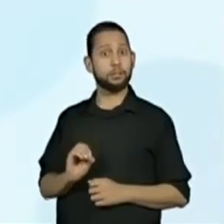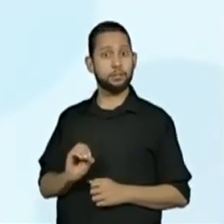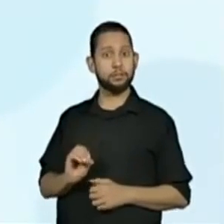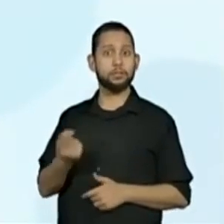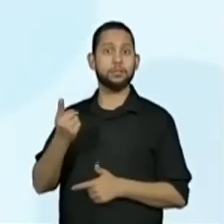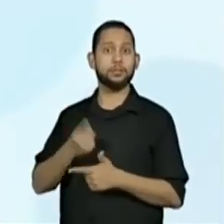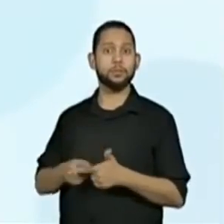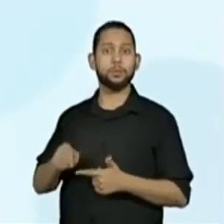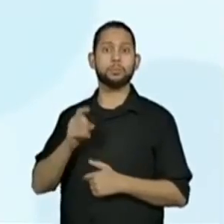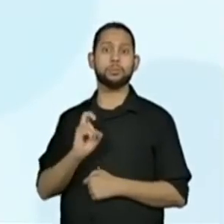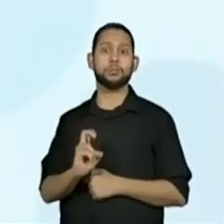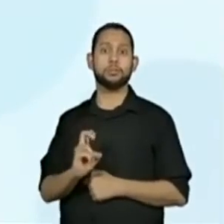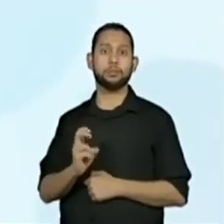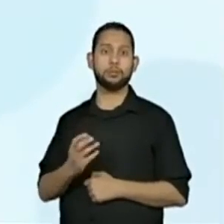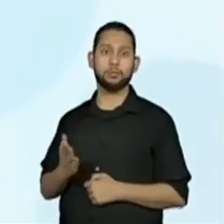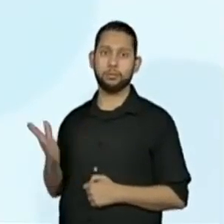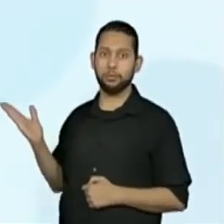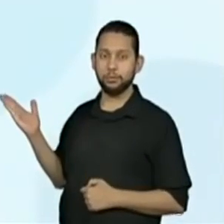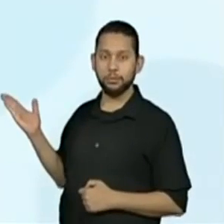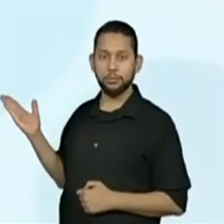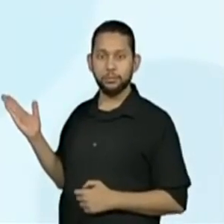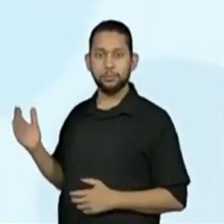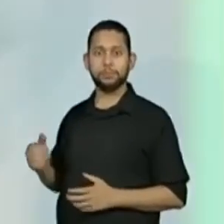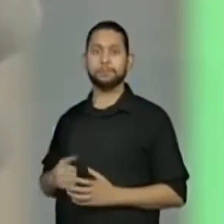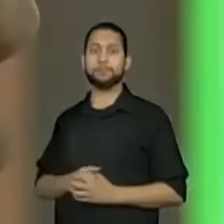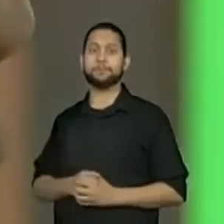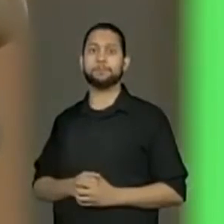560 dividido por 5.